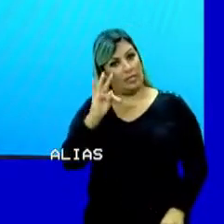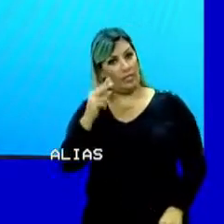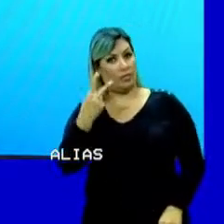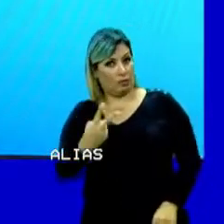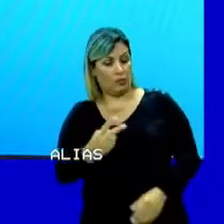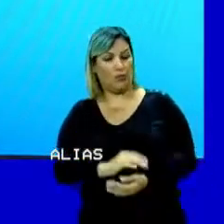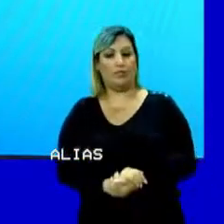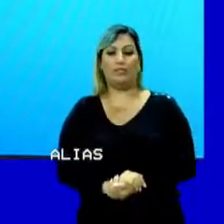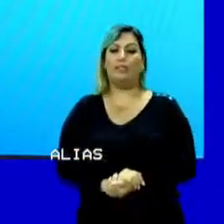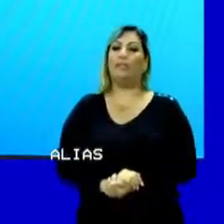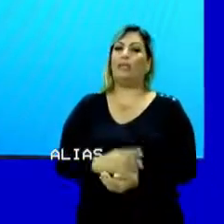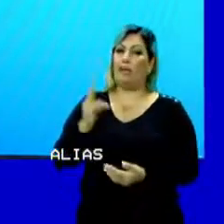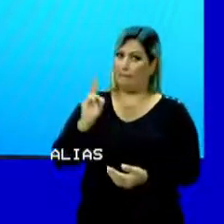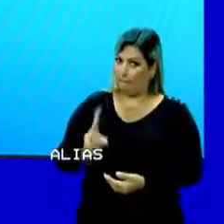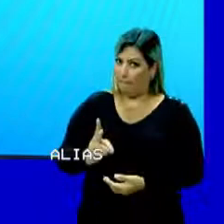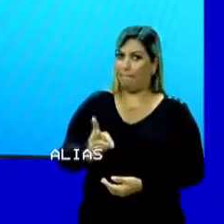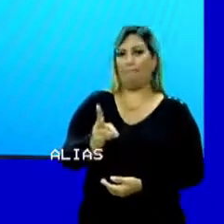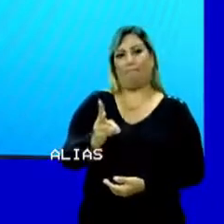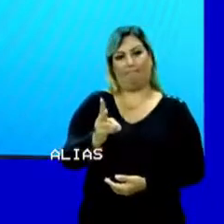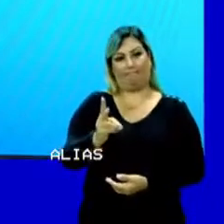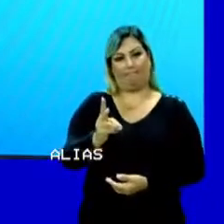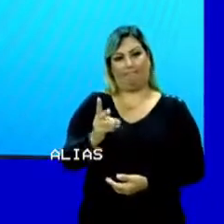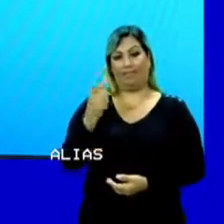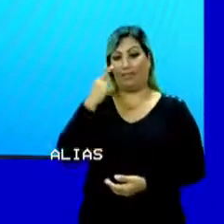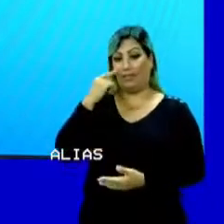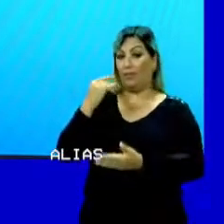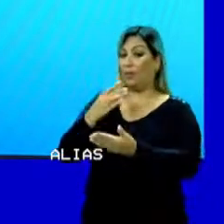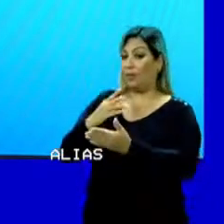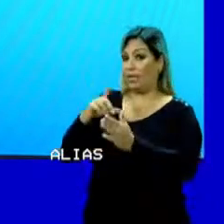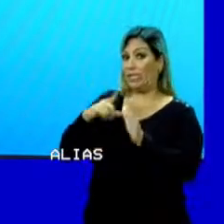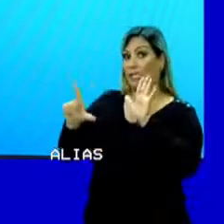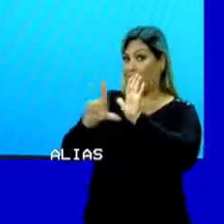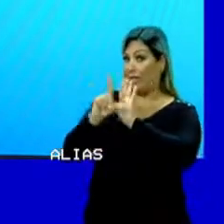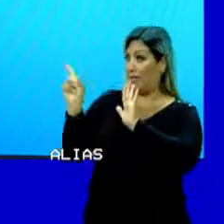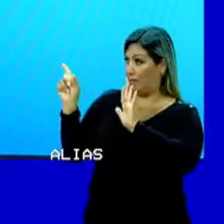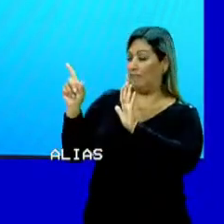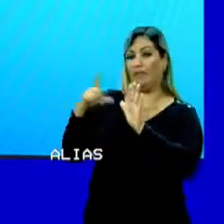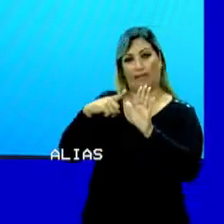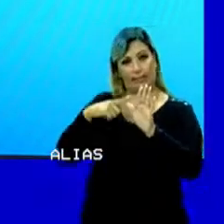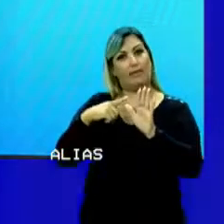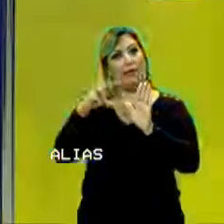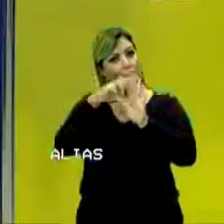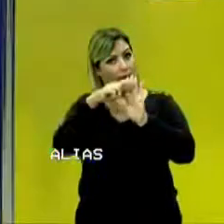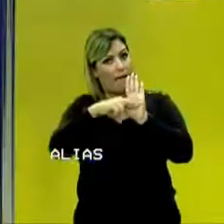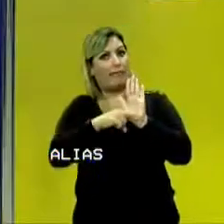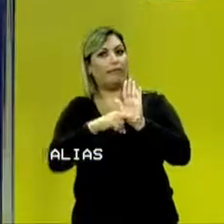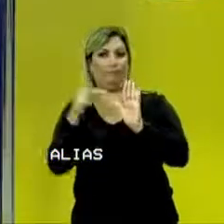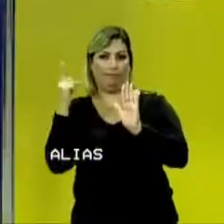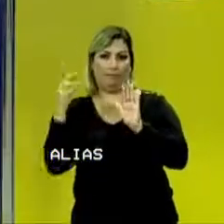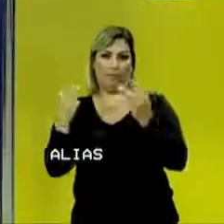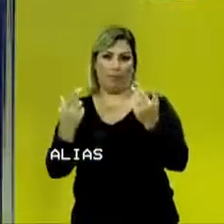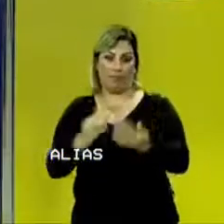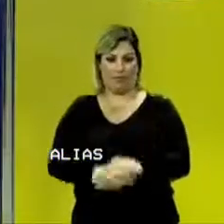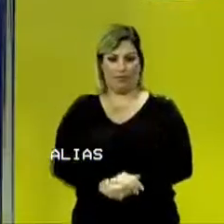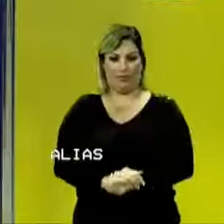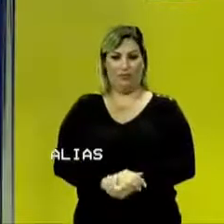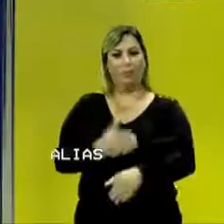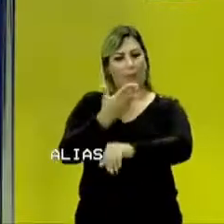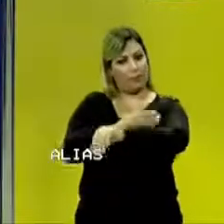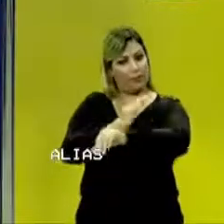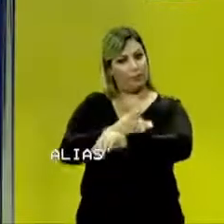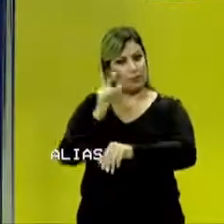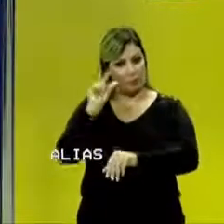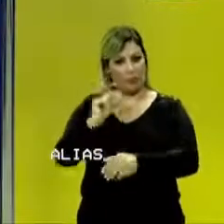situação, ela é constante. Por isso que vem esse princípio da igualdade que você está vendo aqui, tá bom? Vamos praticar um